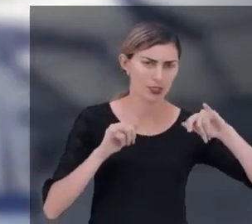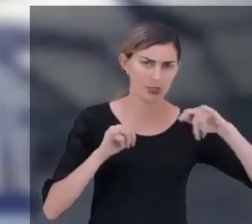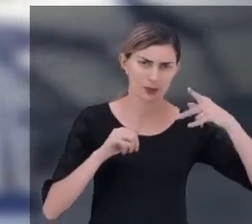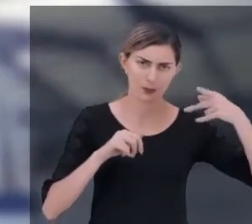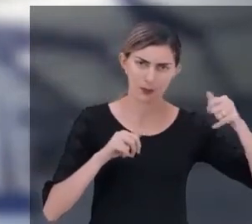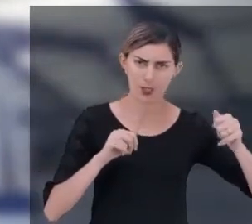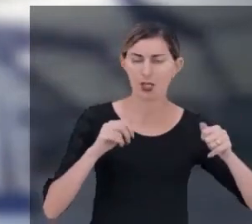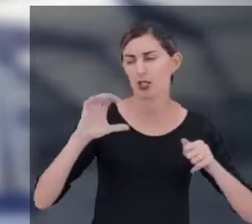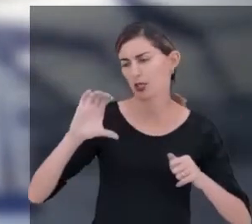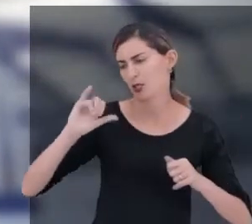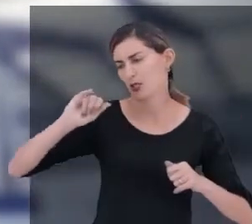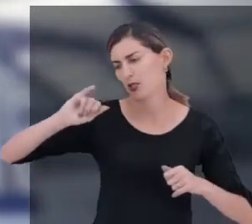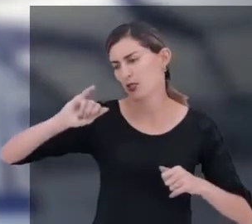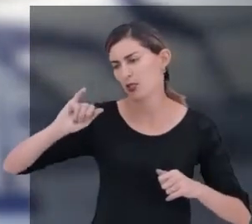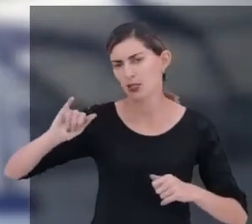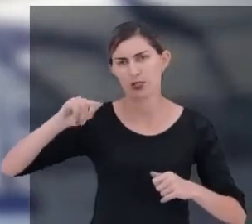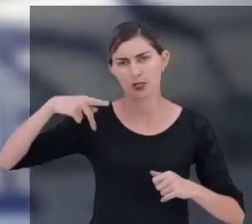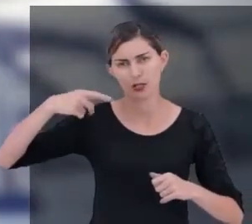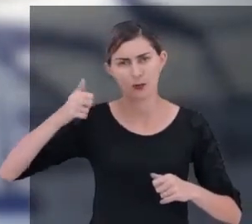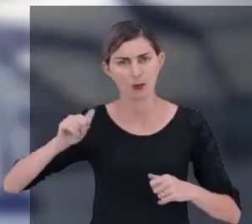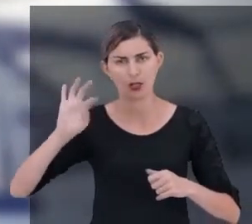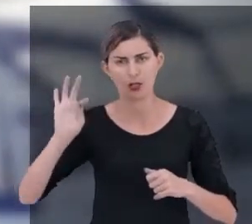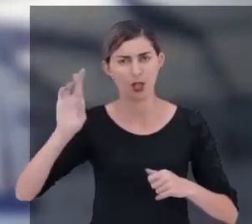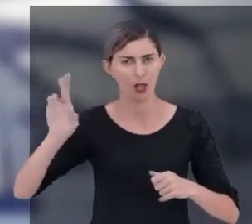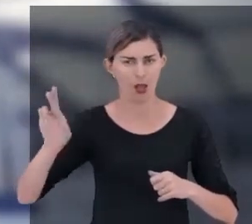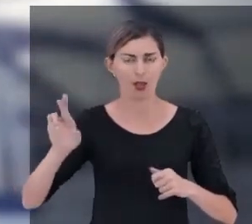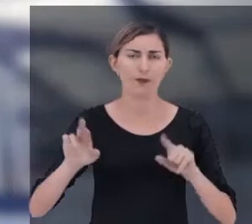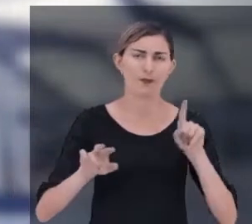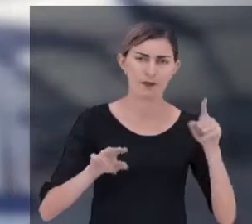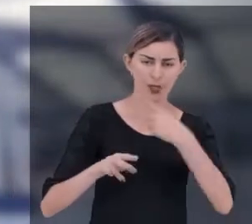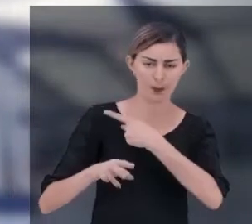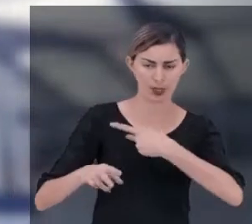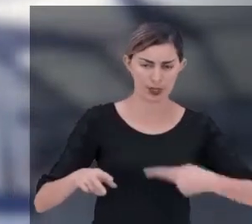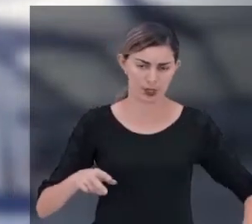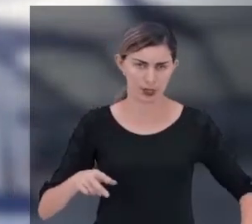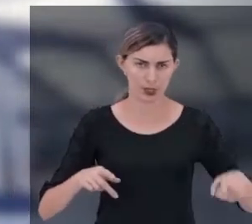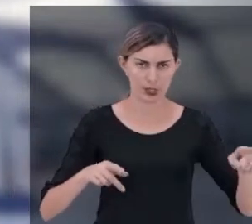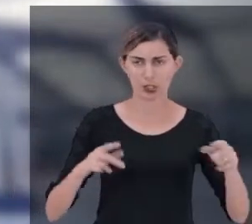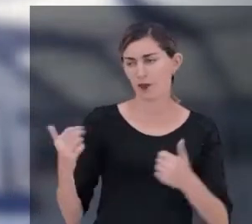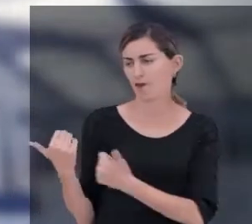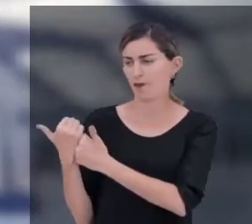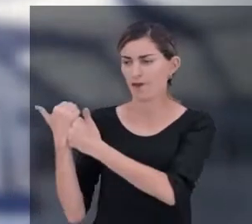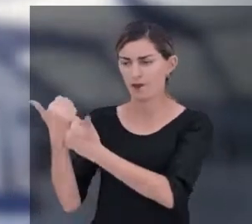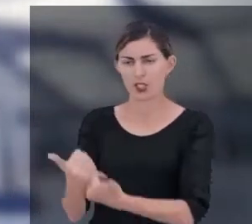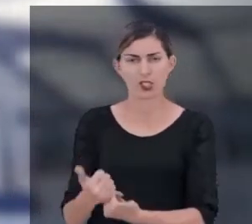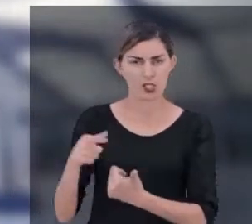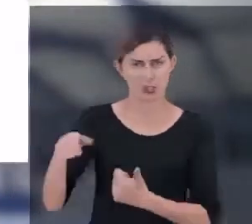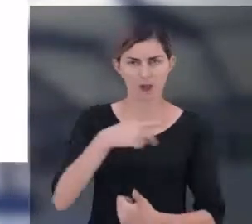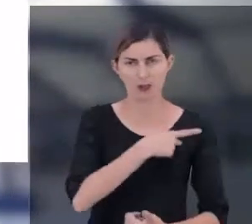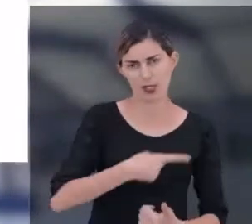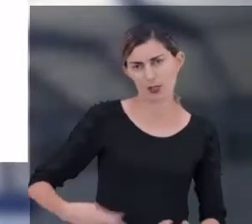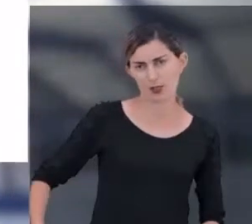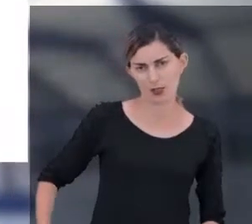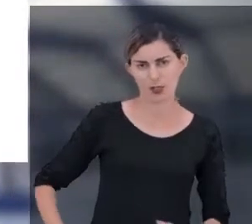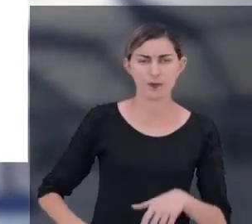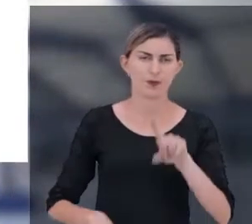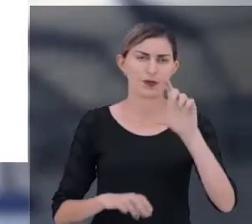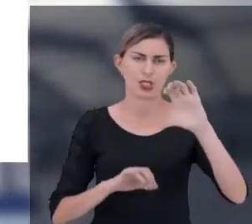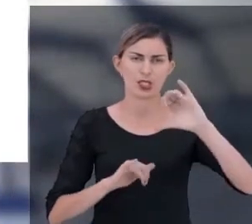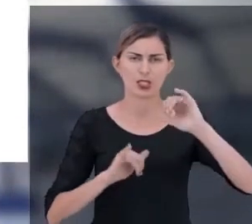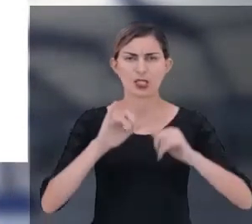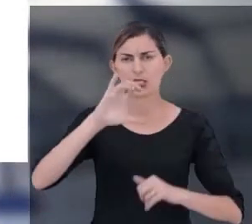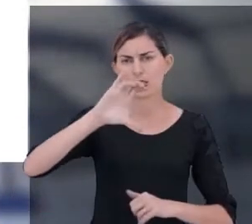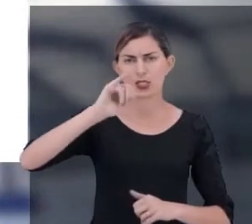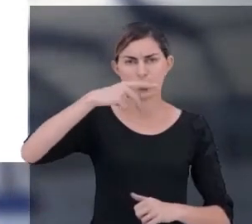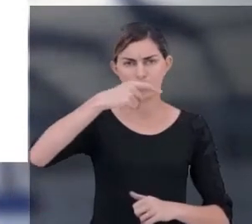SIPA-TR está relacionado ao presidente e o vice-presidente. Na SIPA convencional, o presidente é